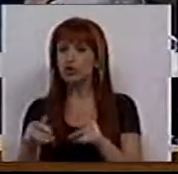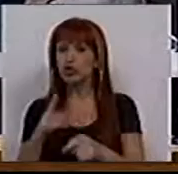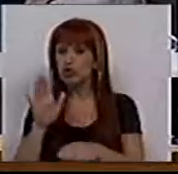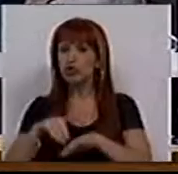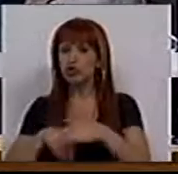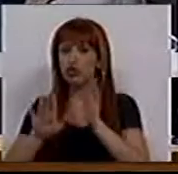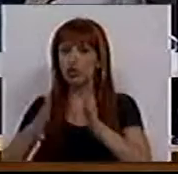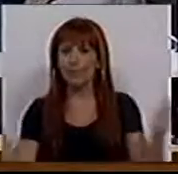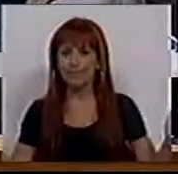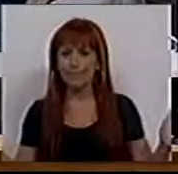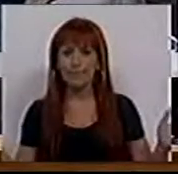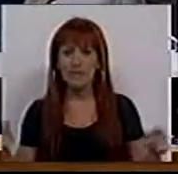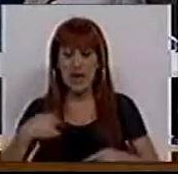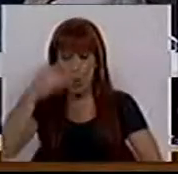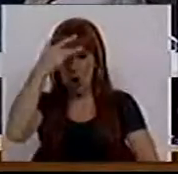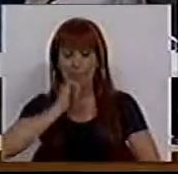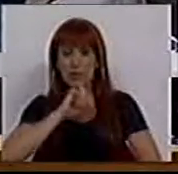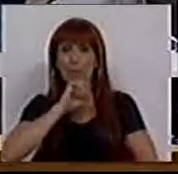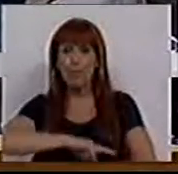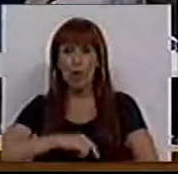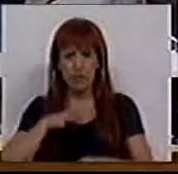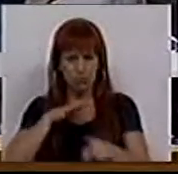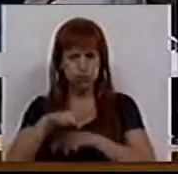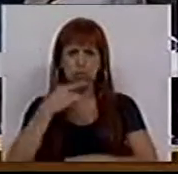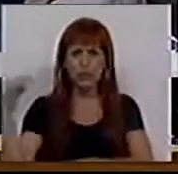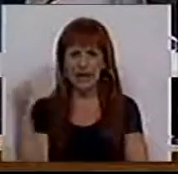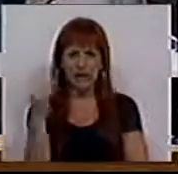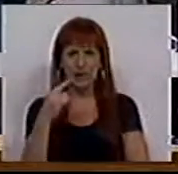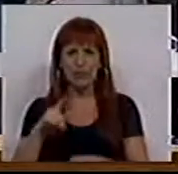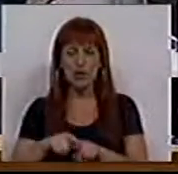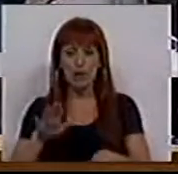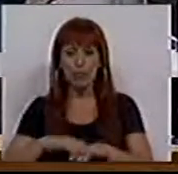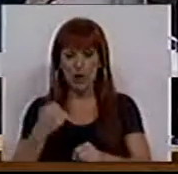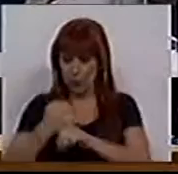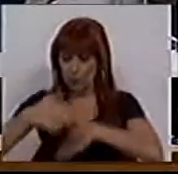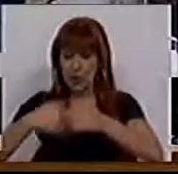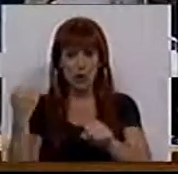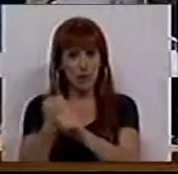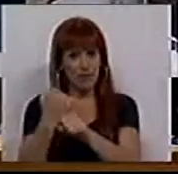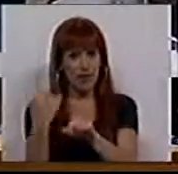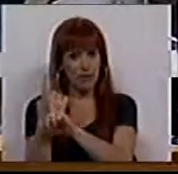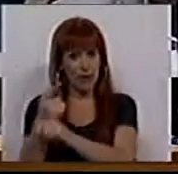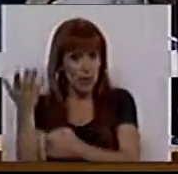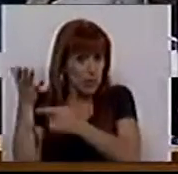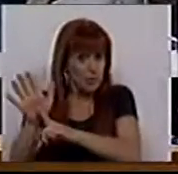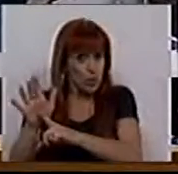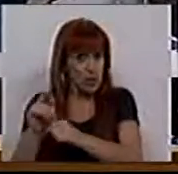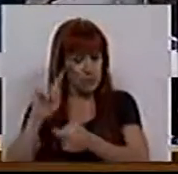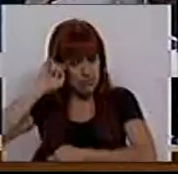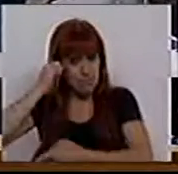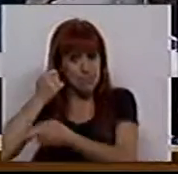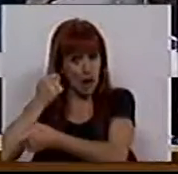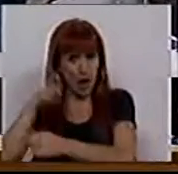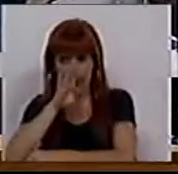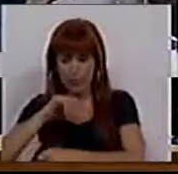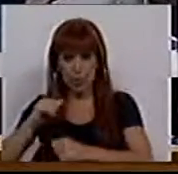foram tomadas, e que, do meu ponto de vista, podem ter um impacto negativo sobre o funcionamento dos serviços, nomeadamente afetando